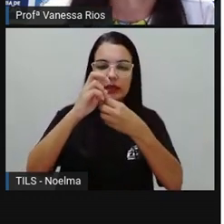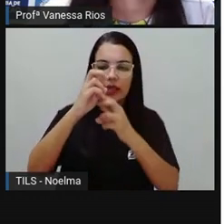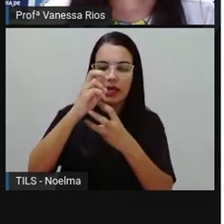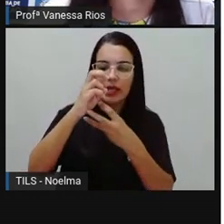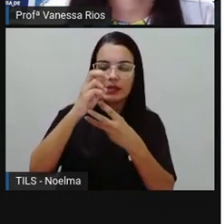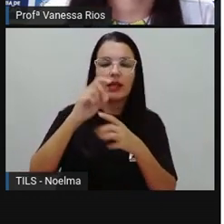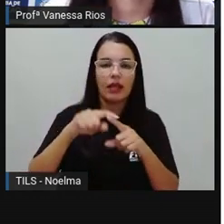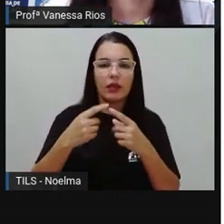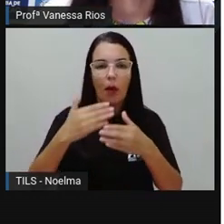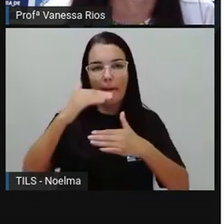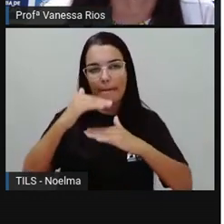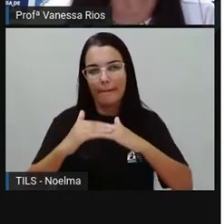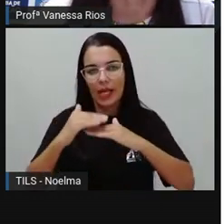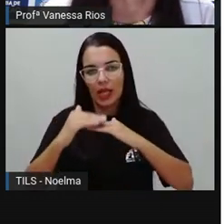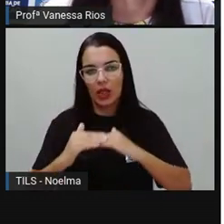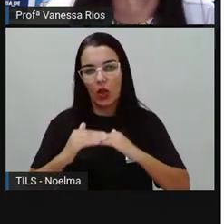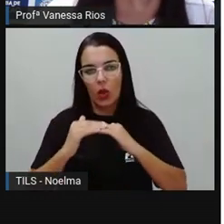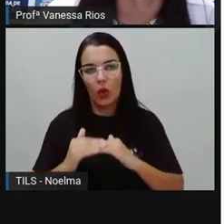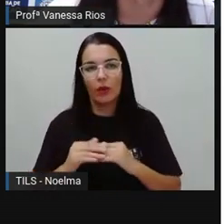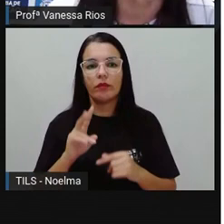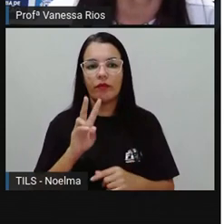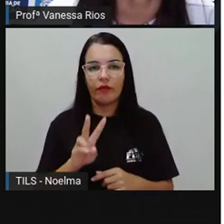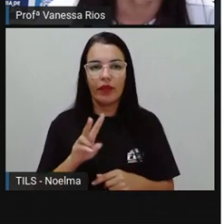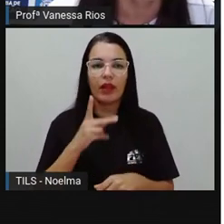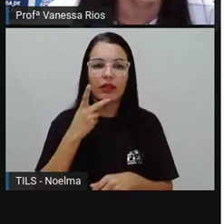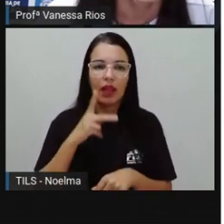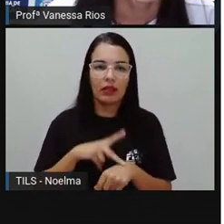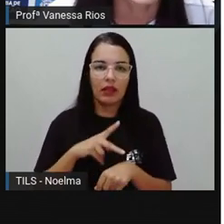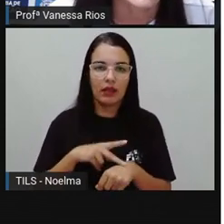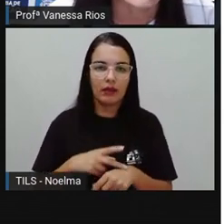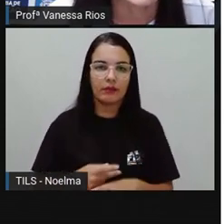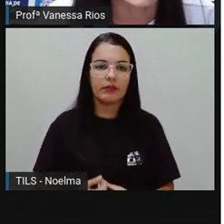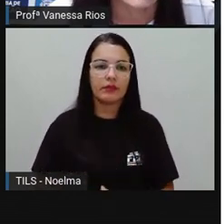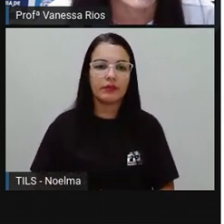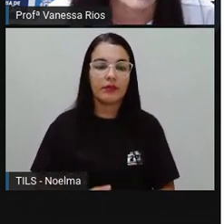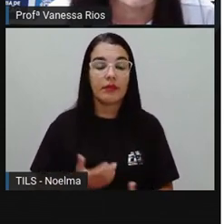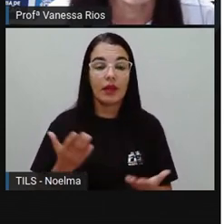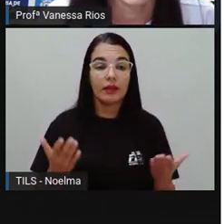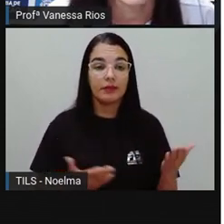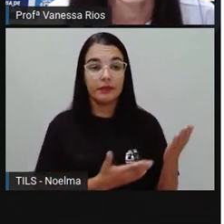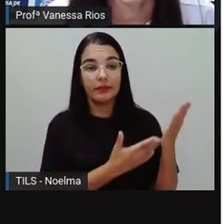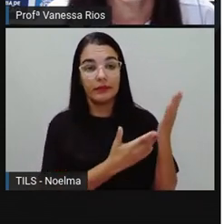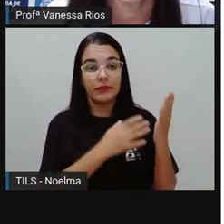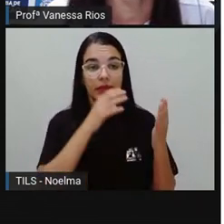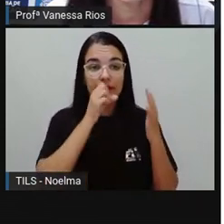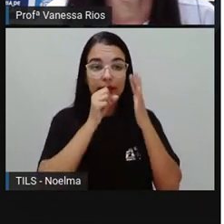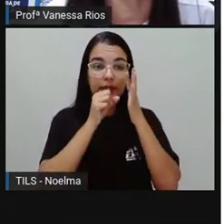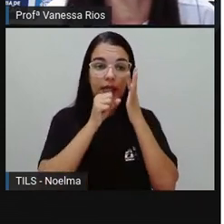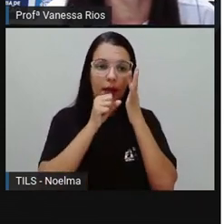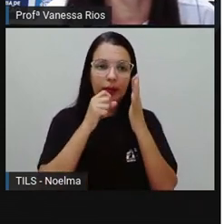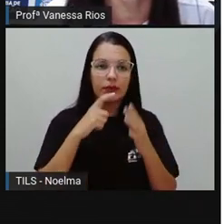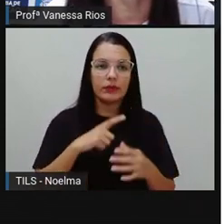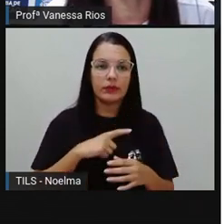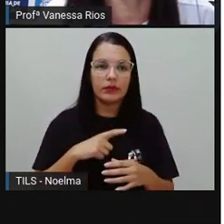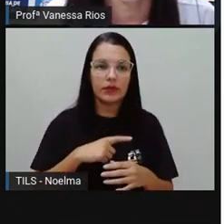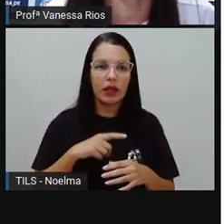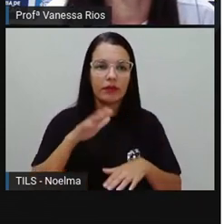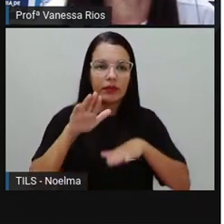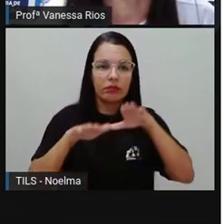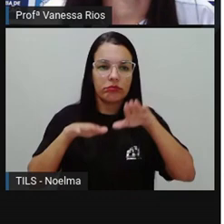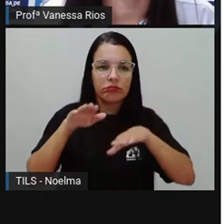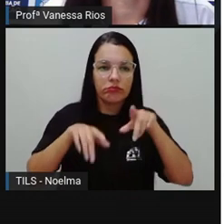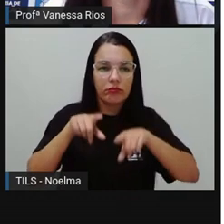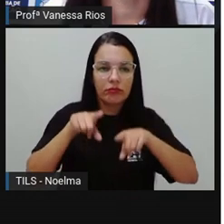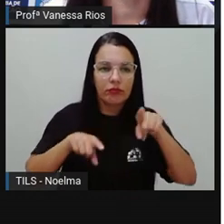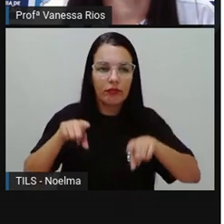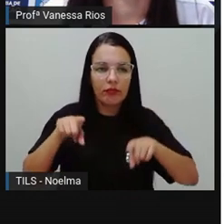Então, essa alternativa também é verdadeira. No sábado ocorreu uma variação de temperatura de 8 graus